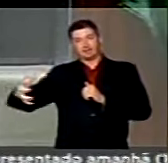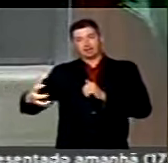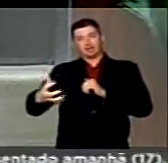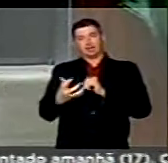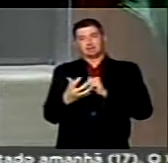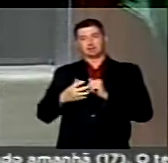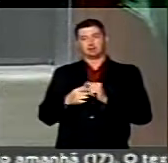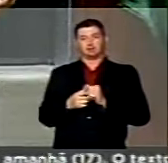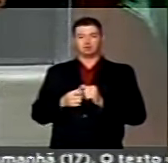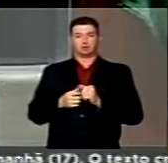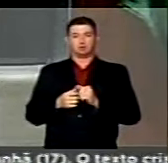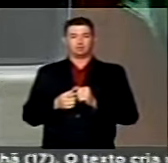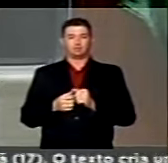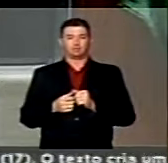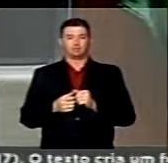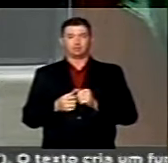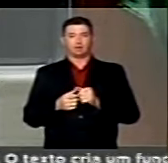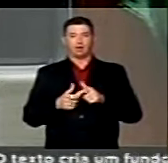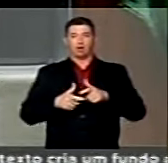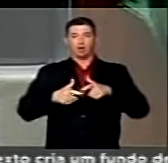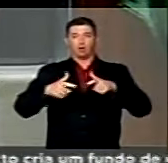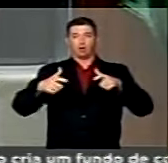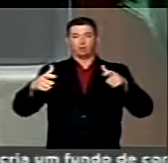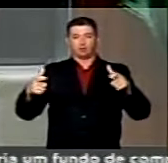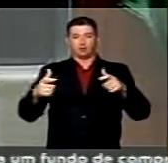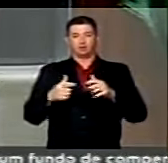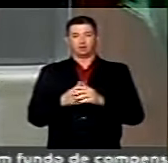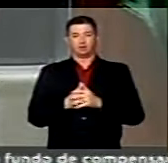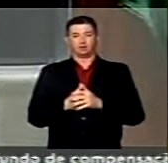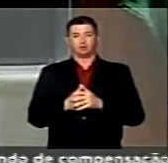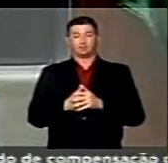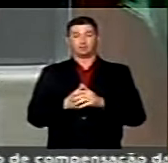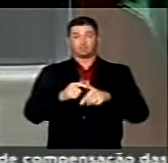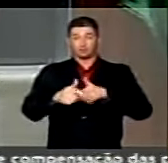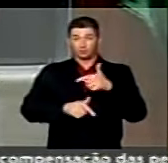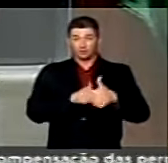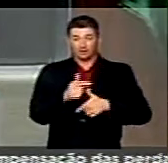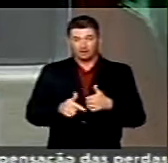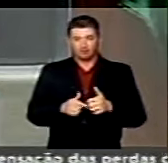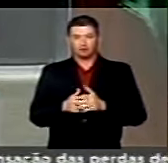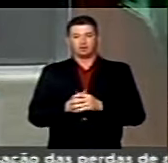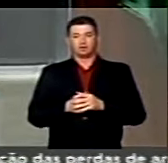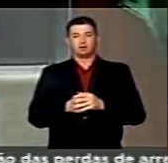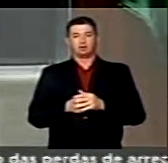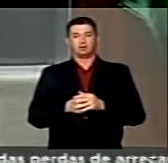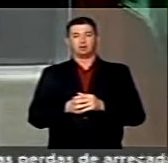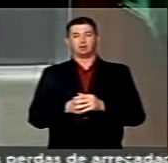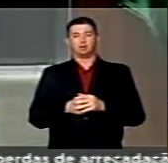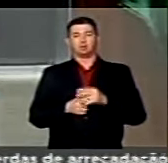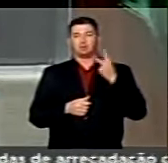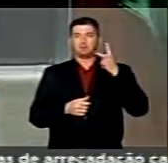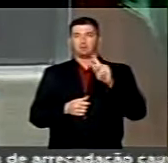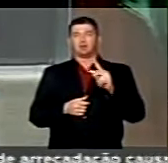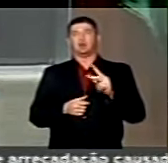ampliar o seu, seu presidente, de ação para